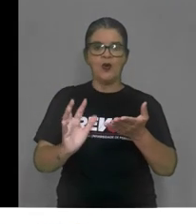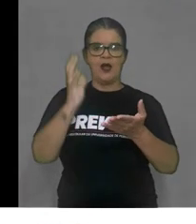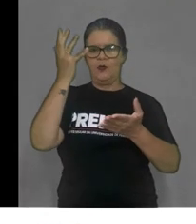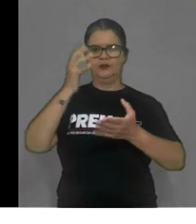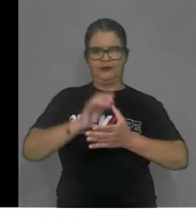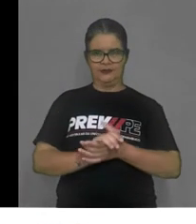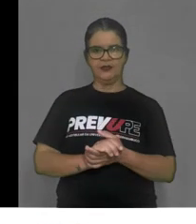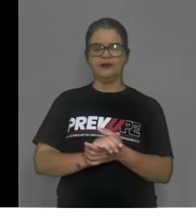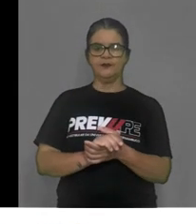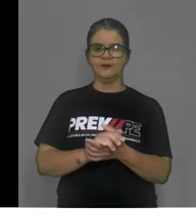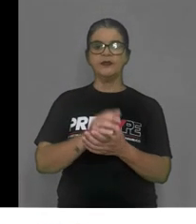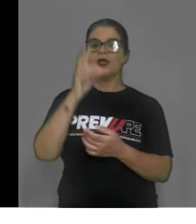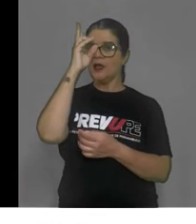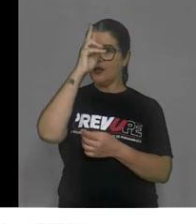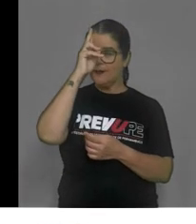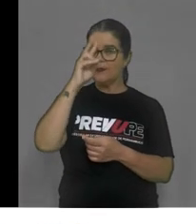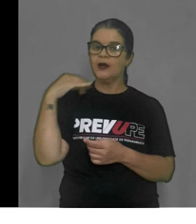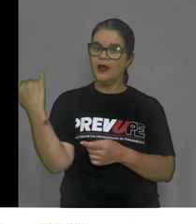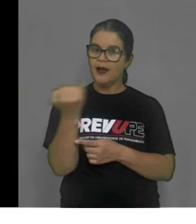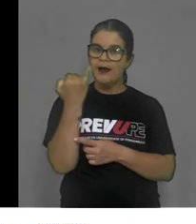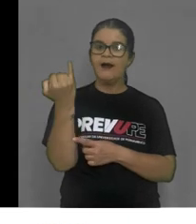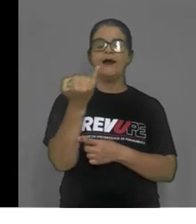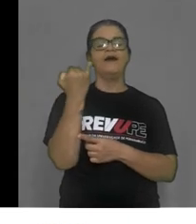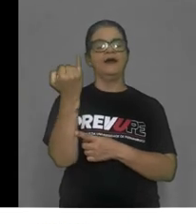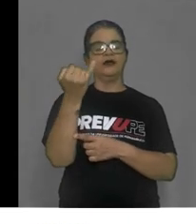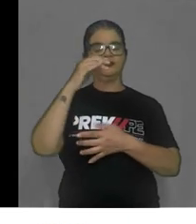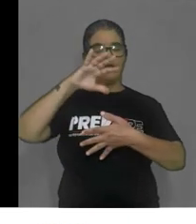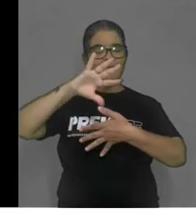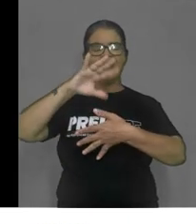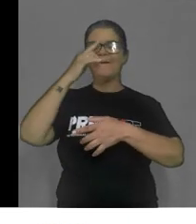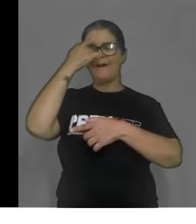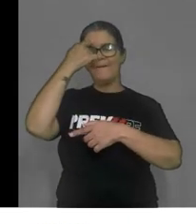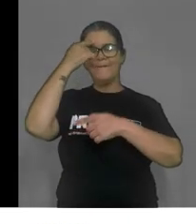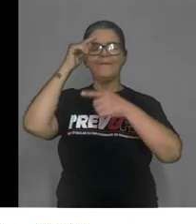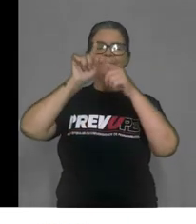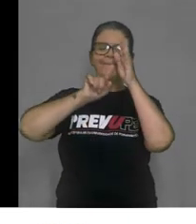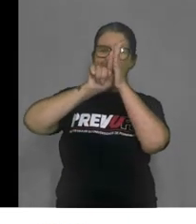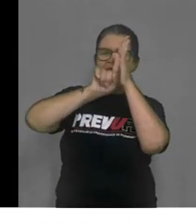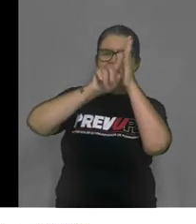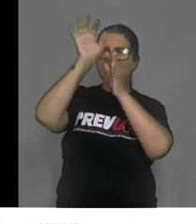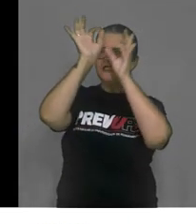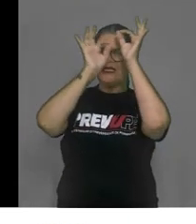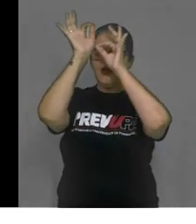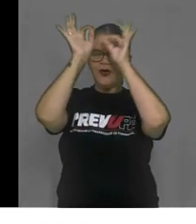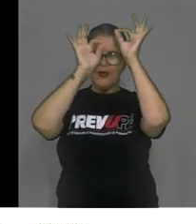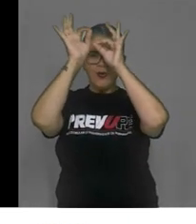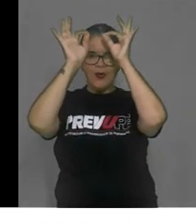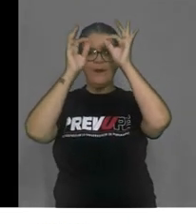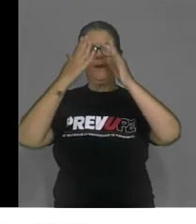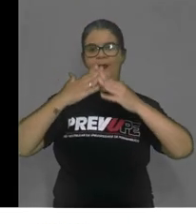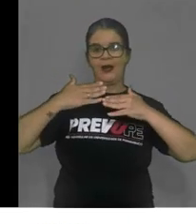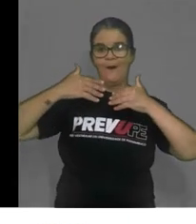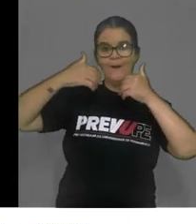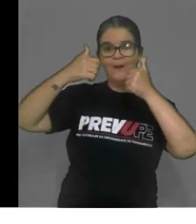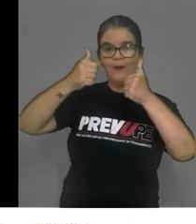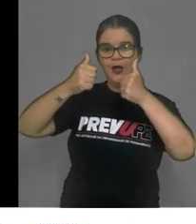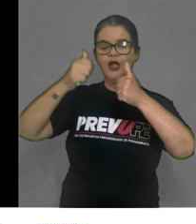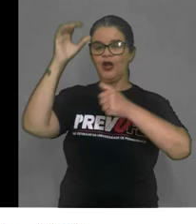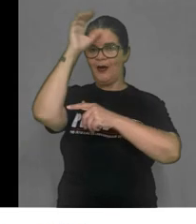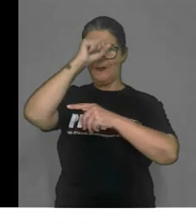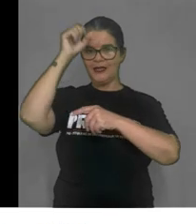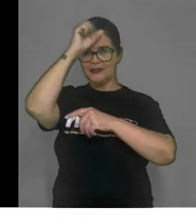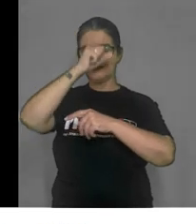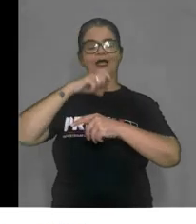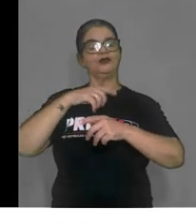Vale lembrar que indicamos fazer um mapa mental, quadro, para o melhor aprendizado desse